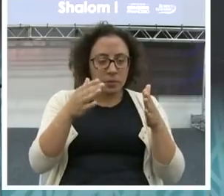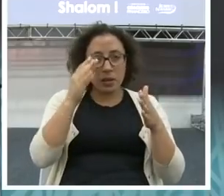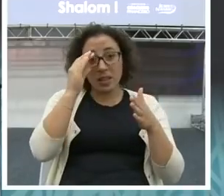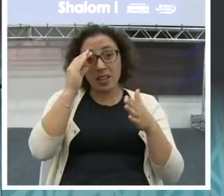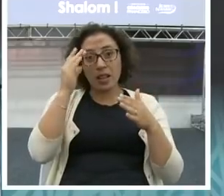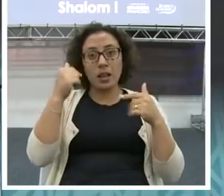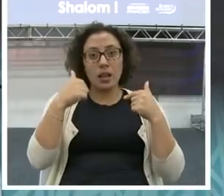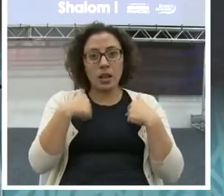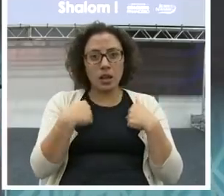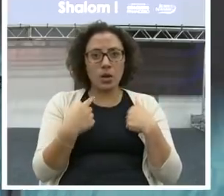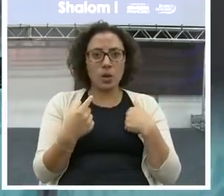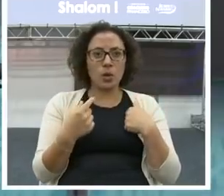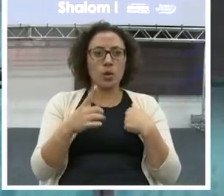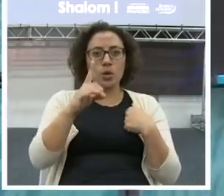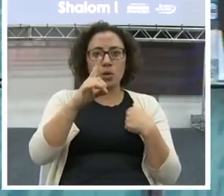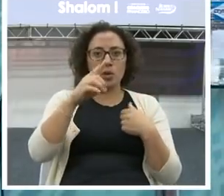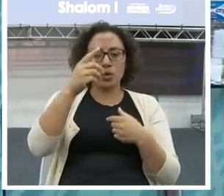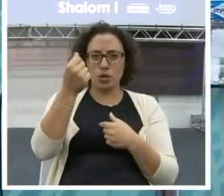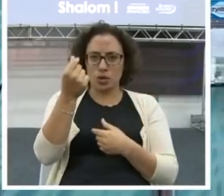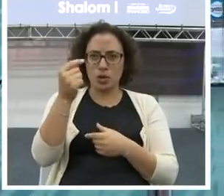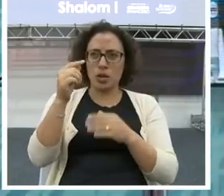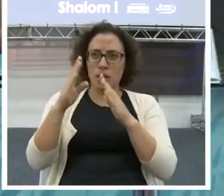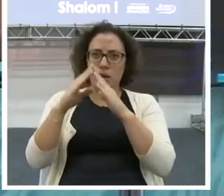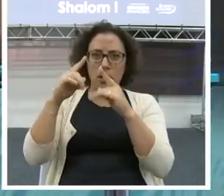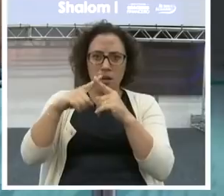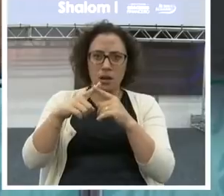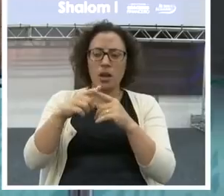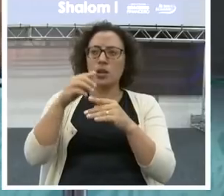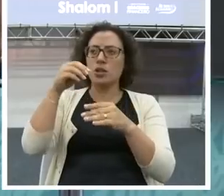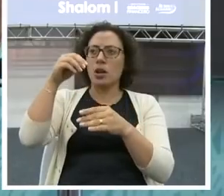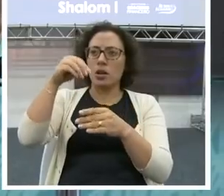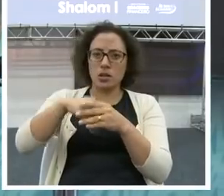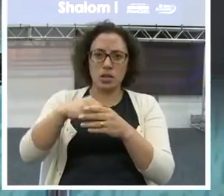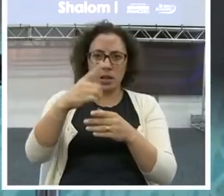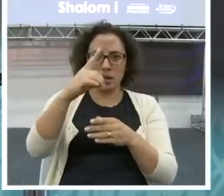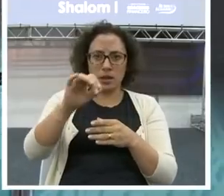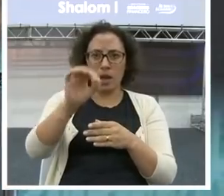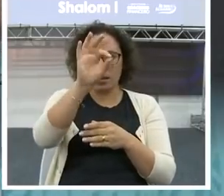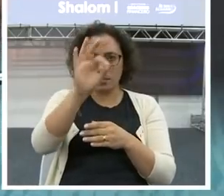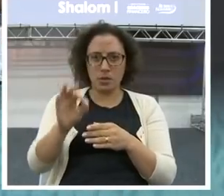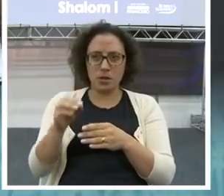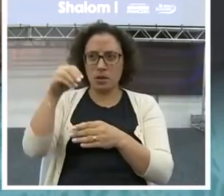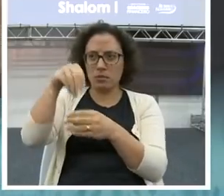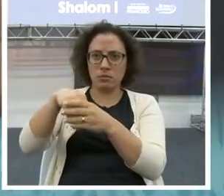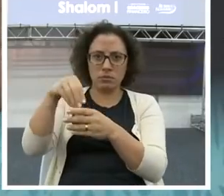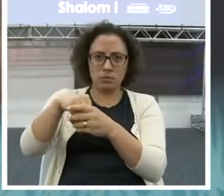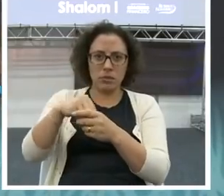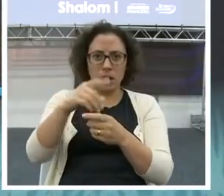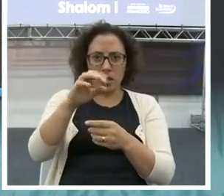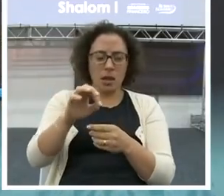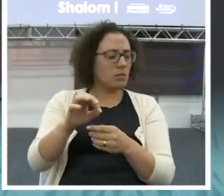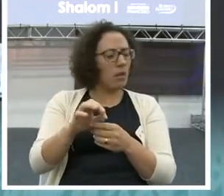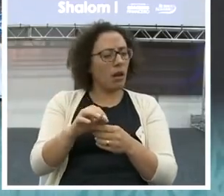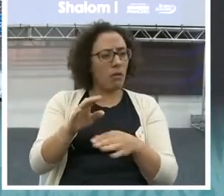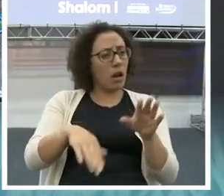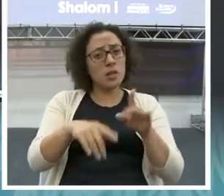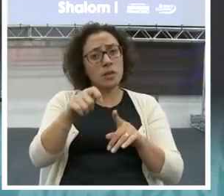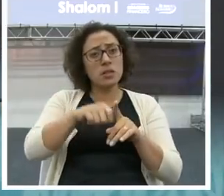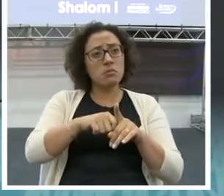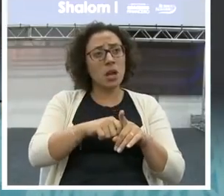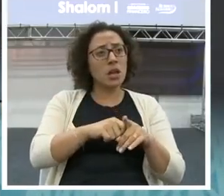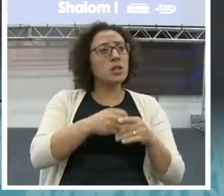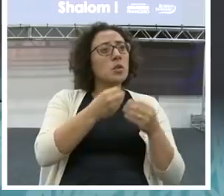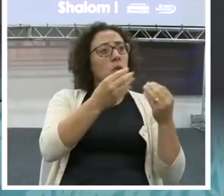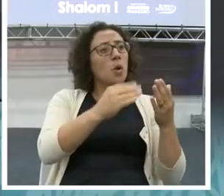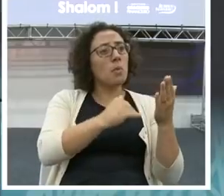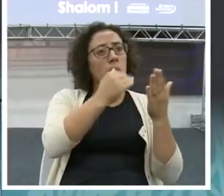que eu dou 40%. Eu faço muita doação, faço muita obra missionária, não só no Brasil, mas no mundo. Isso move,